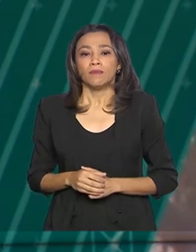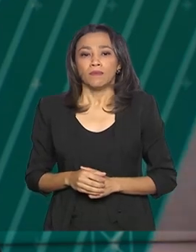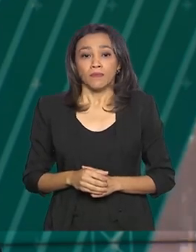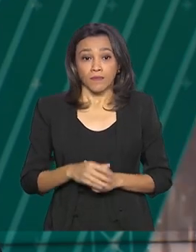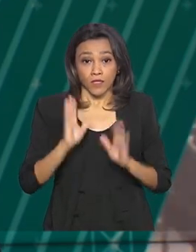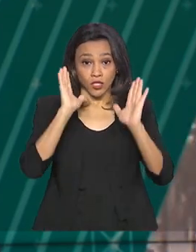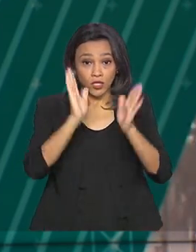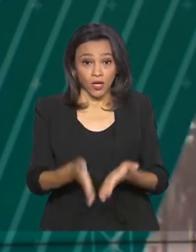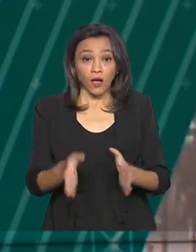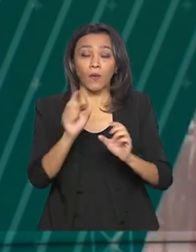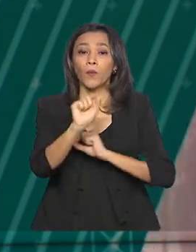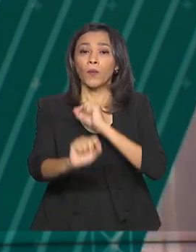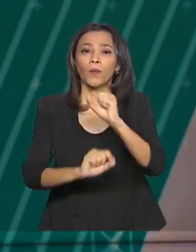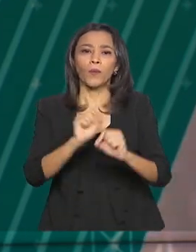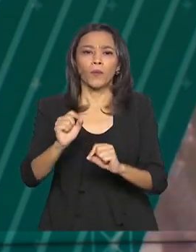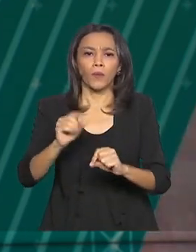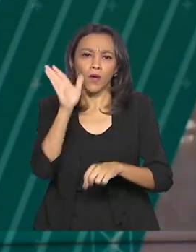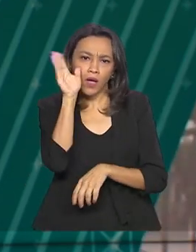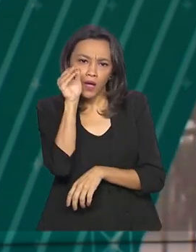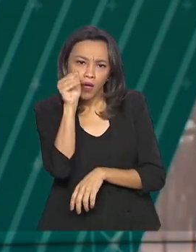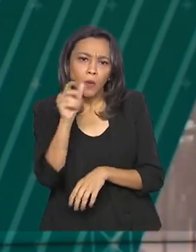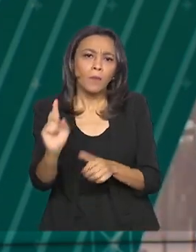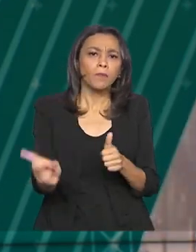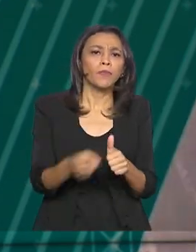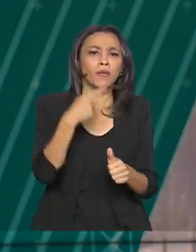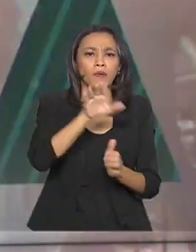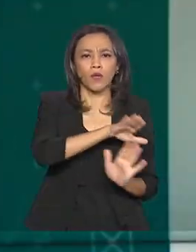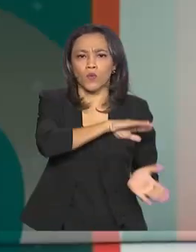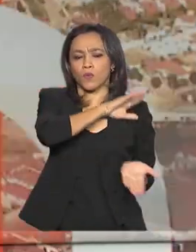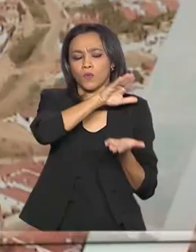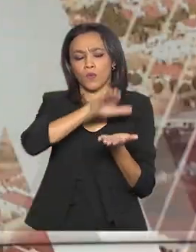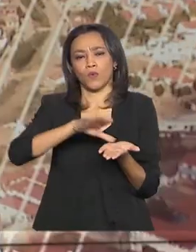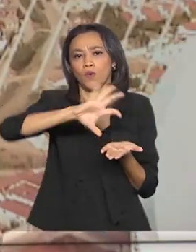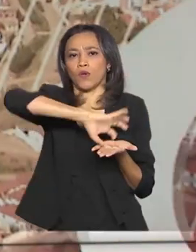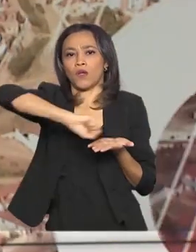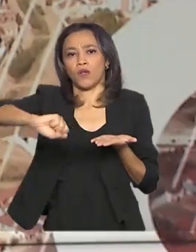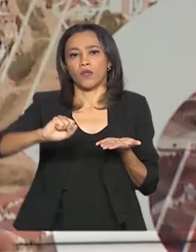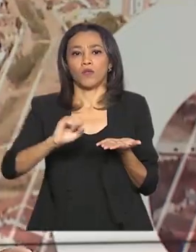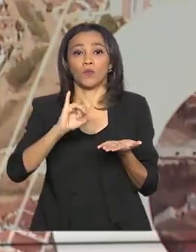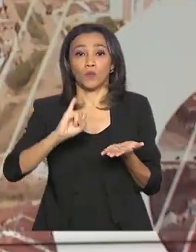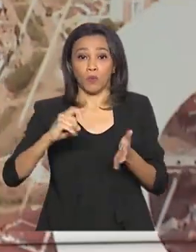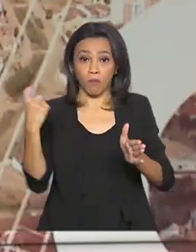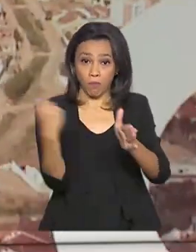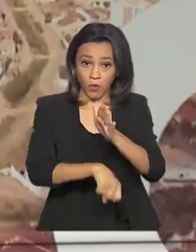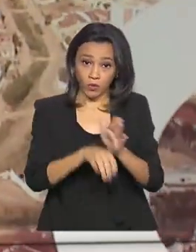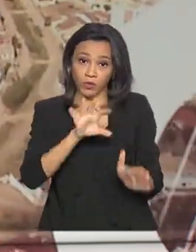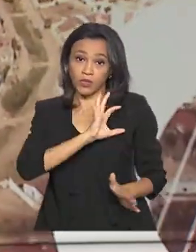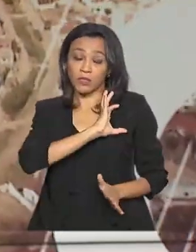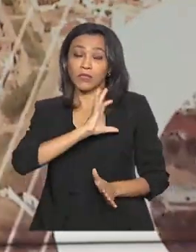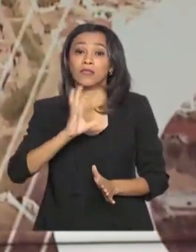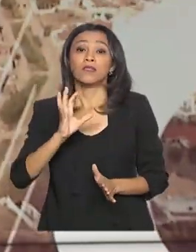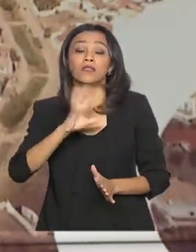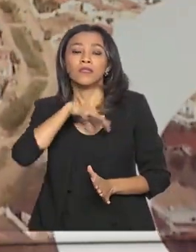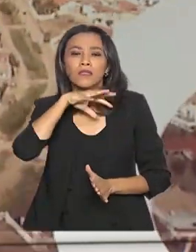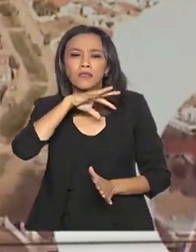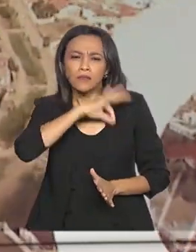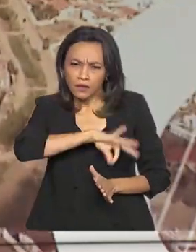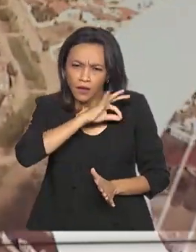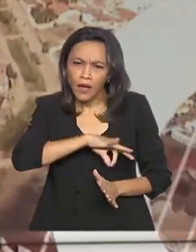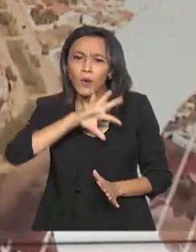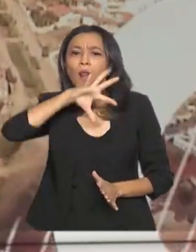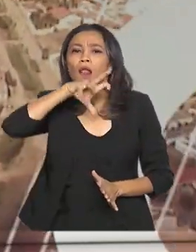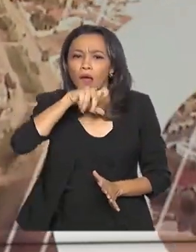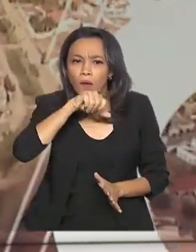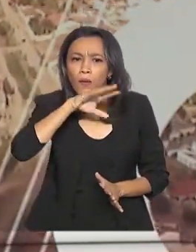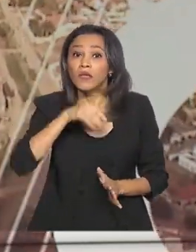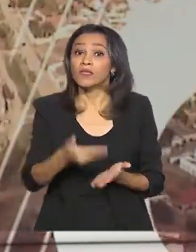E já está disponível a consulta o primeiro lote de restituição do imposto de renda. O pagamento que era feito sempre no dia 15 de cada